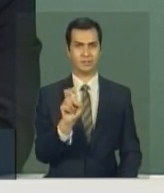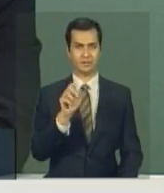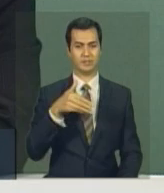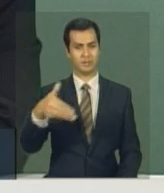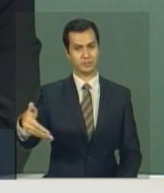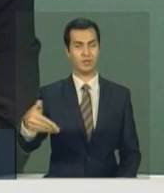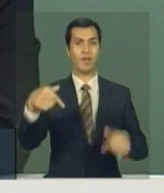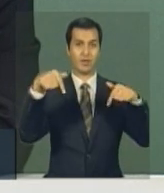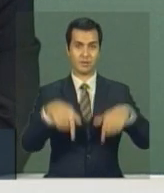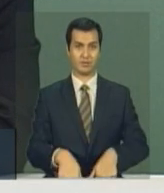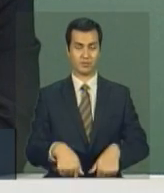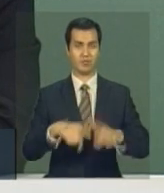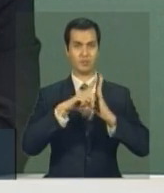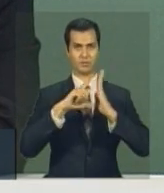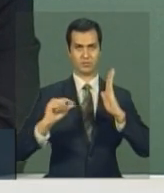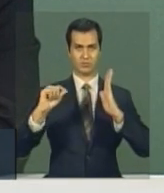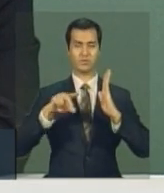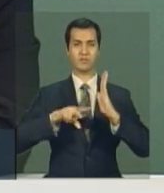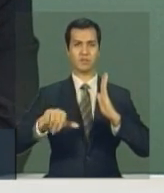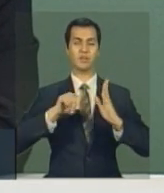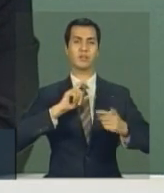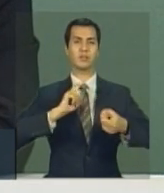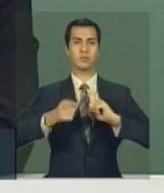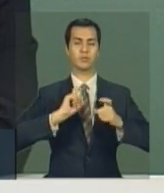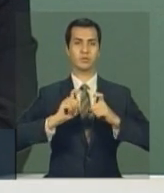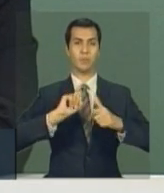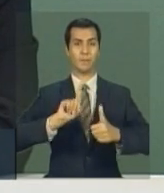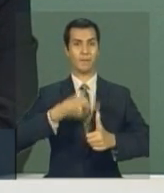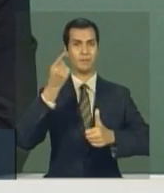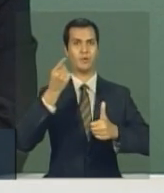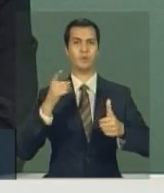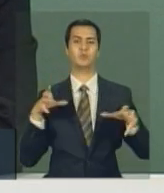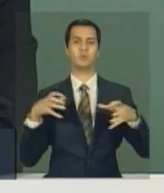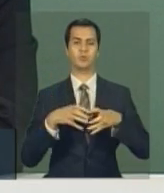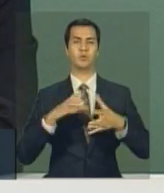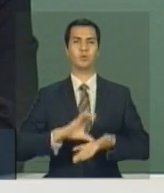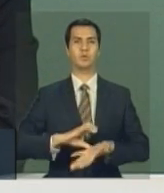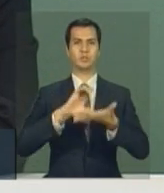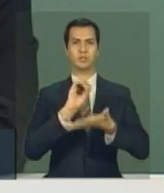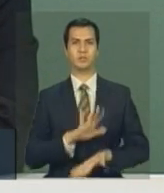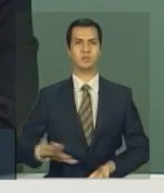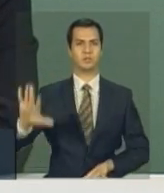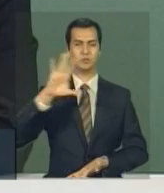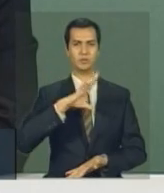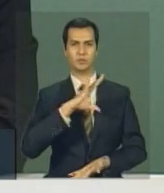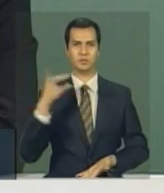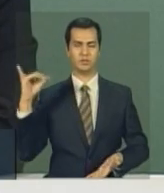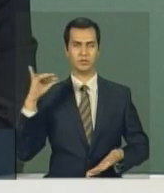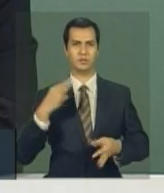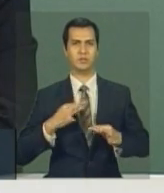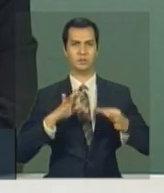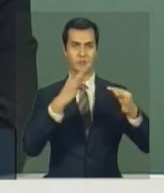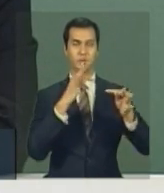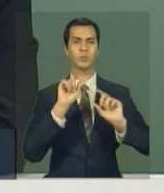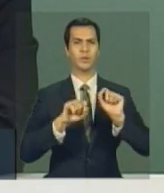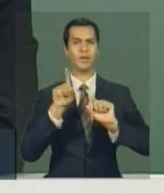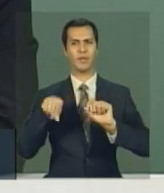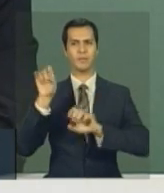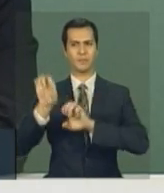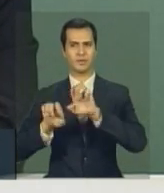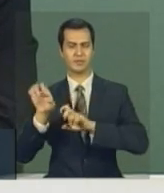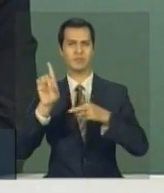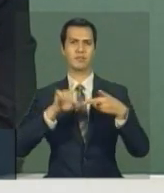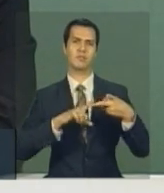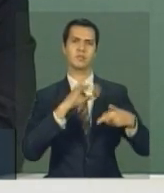aqui no Palácio Planalto, fazendo a primeira reunião do Conselho Nacional de Ciência e Tecnologia. São empresários, cientistas e